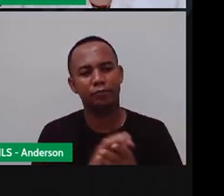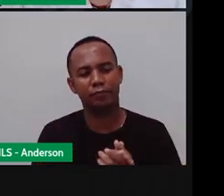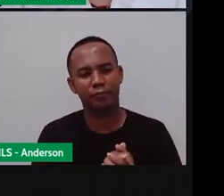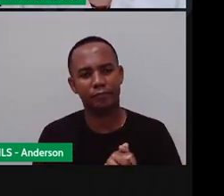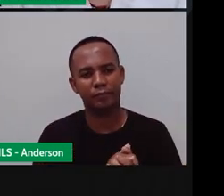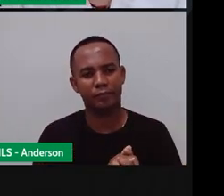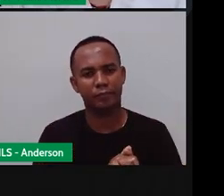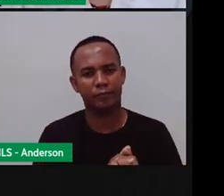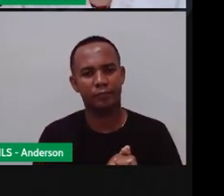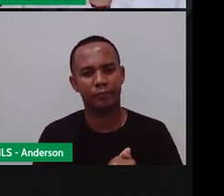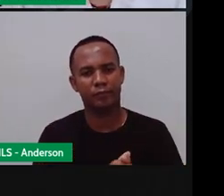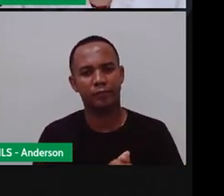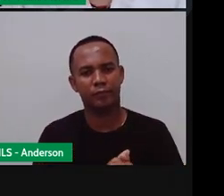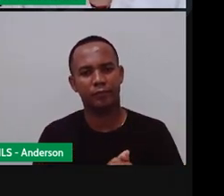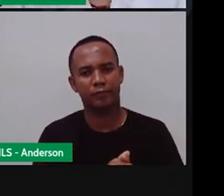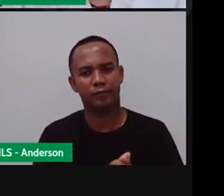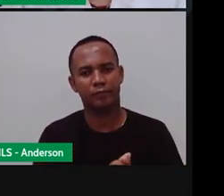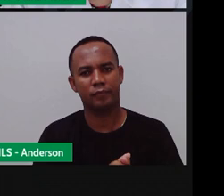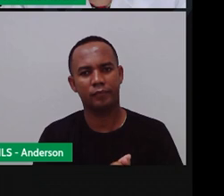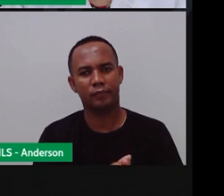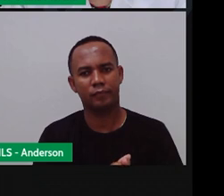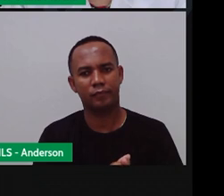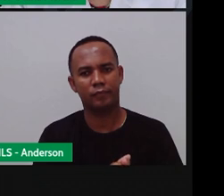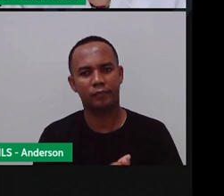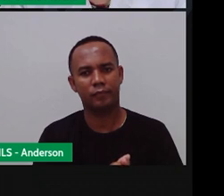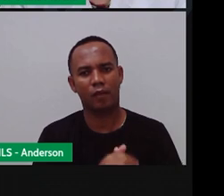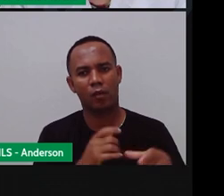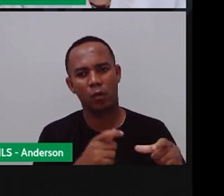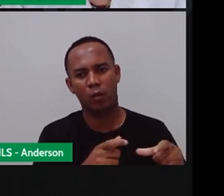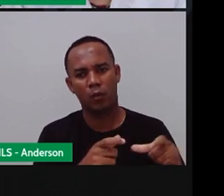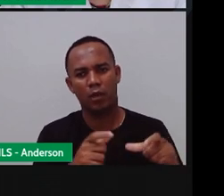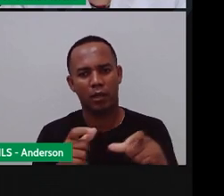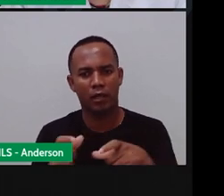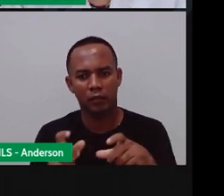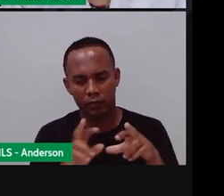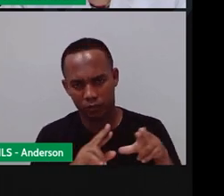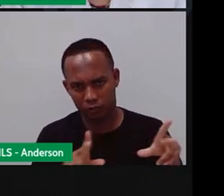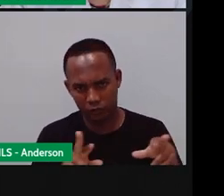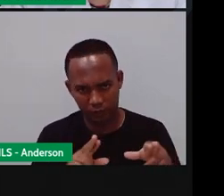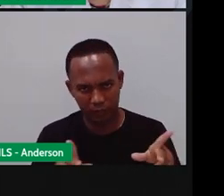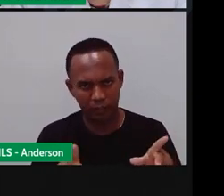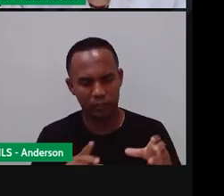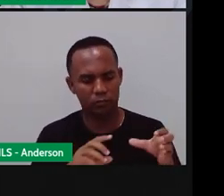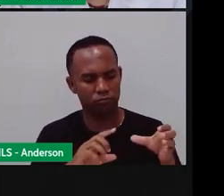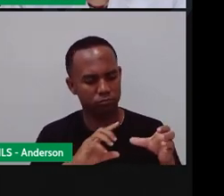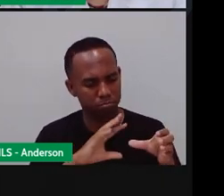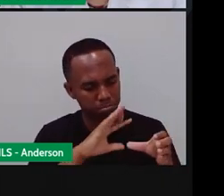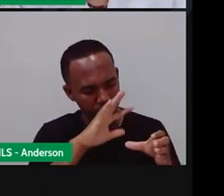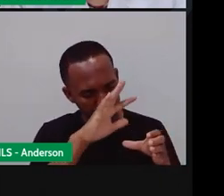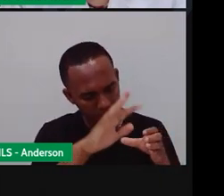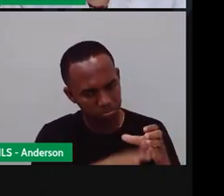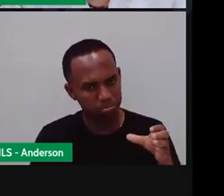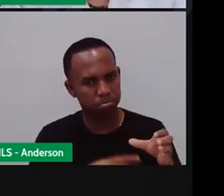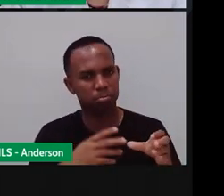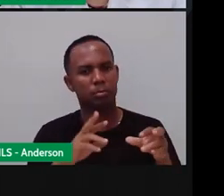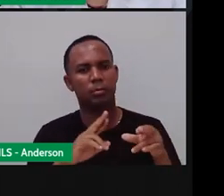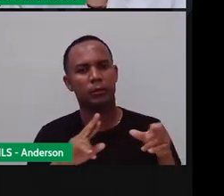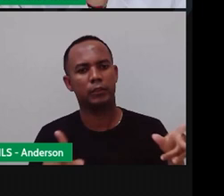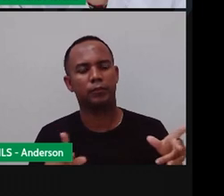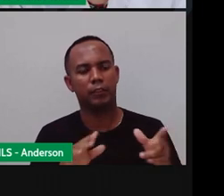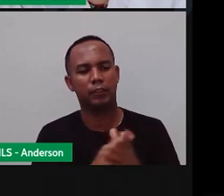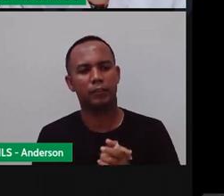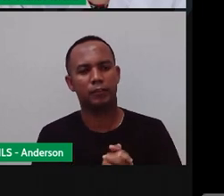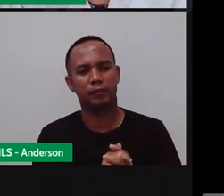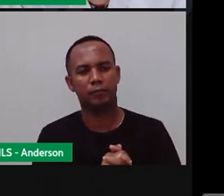opostas né em relação aos dois hemisférios do planeta que foi o que a Pro falou que essas essas temperaturas elas são opostas norte